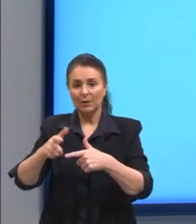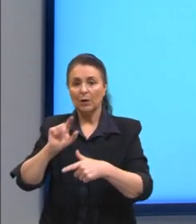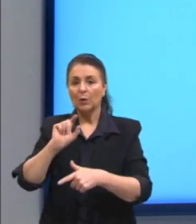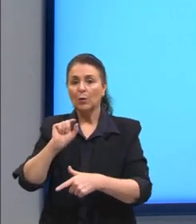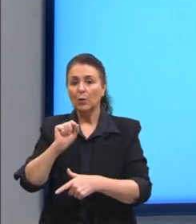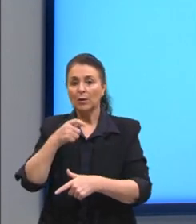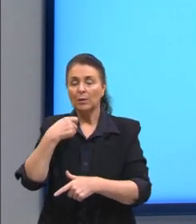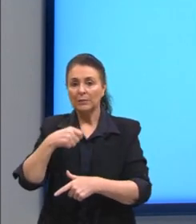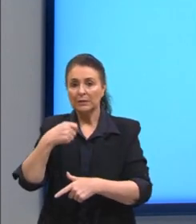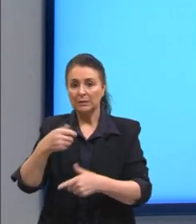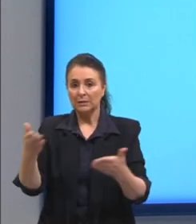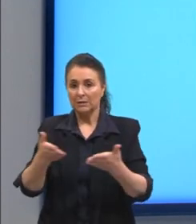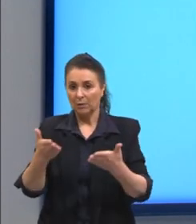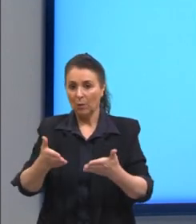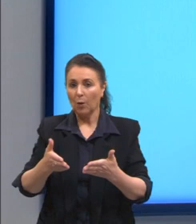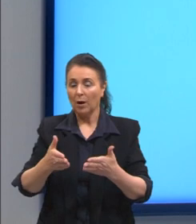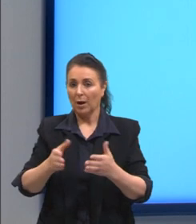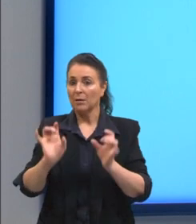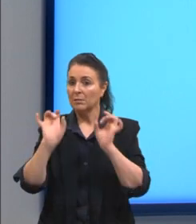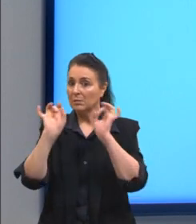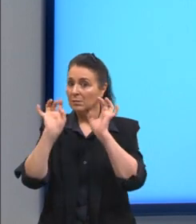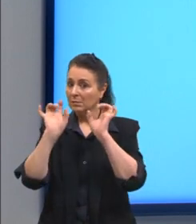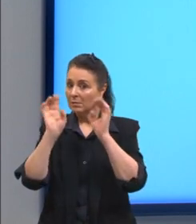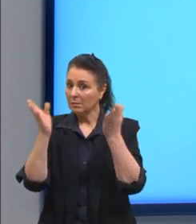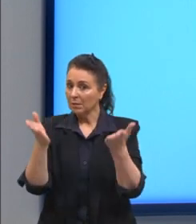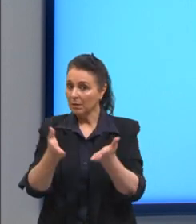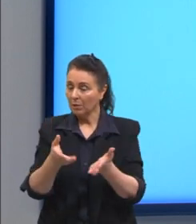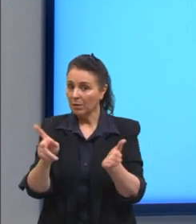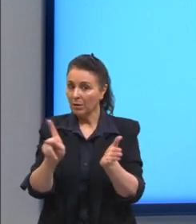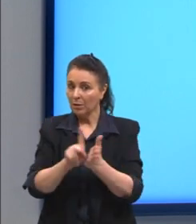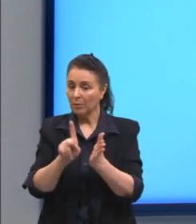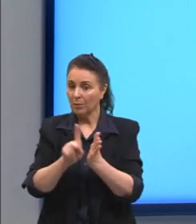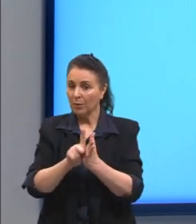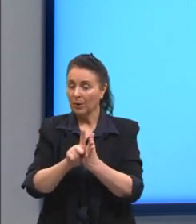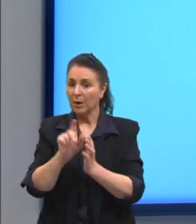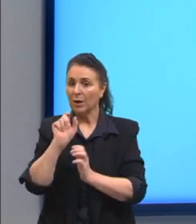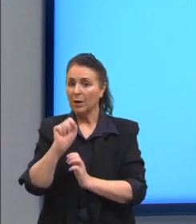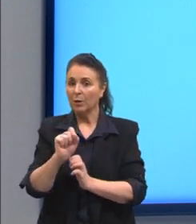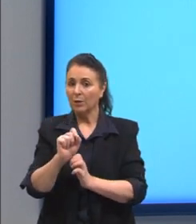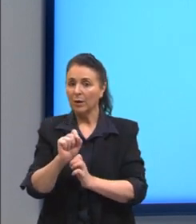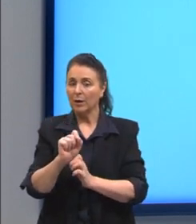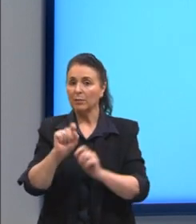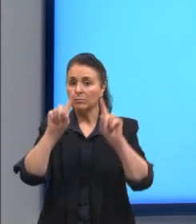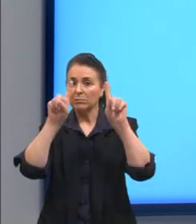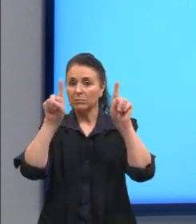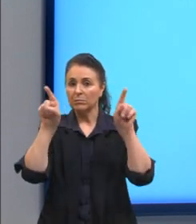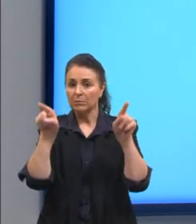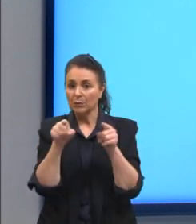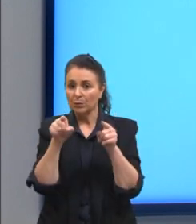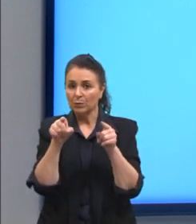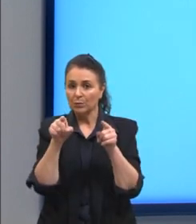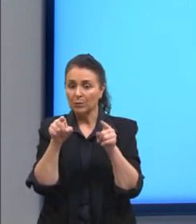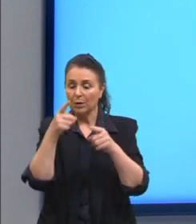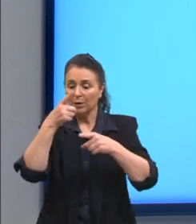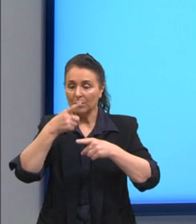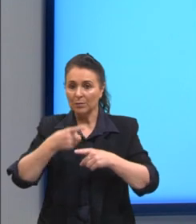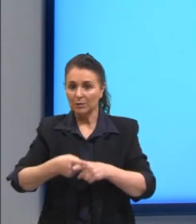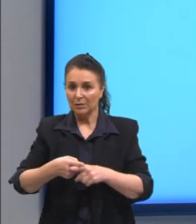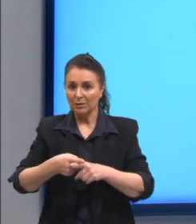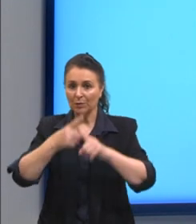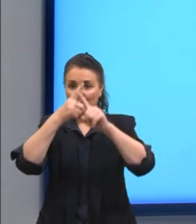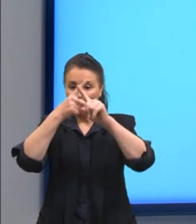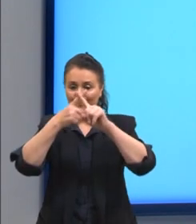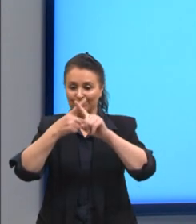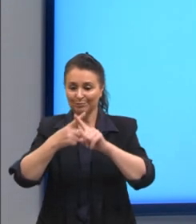que nós vamos tratar especificamente é o produto, né? Então, a multiplicação. E aí nós chegamos nos